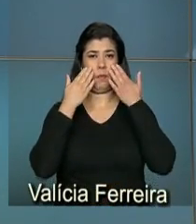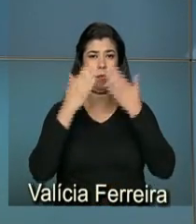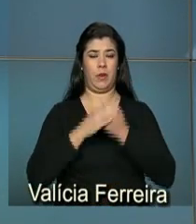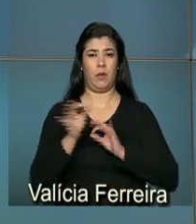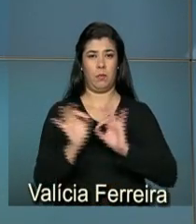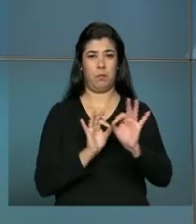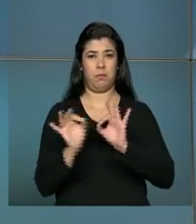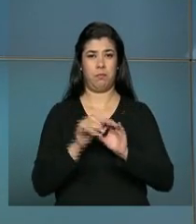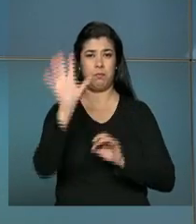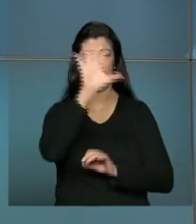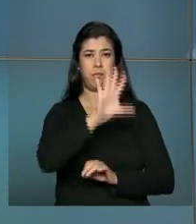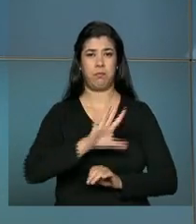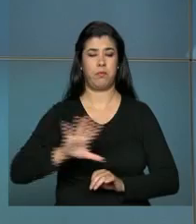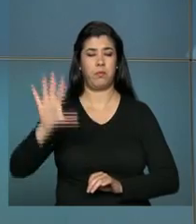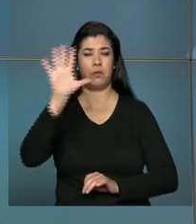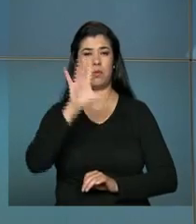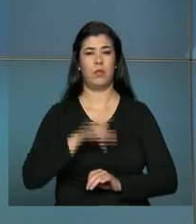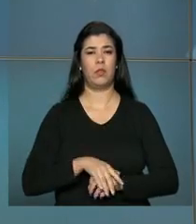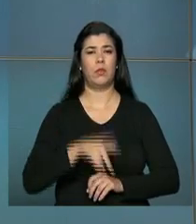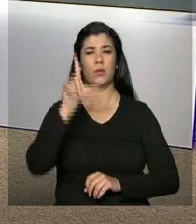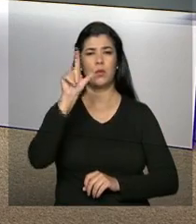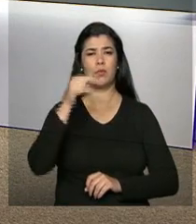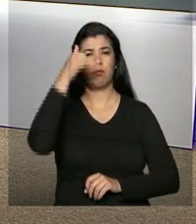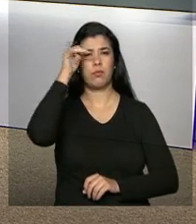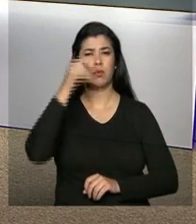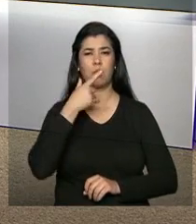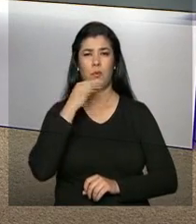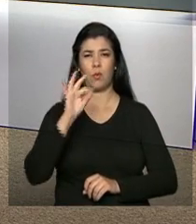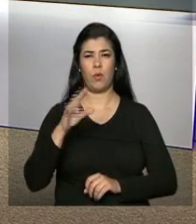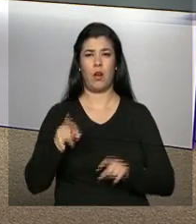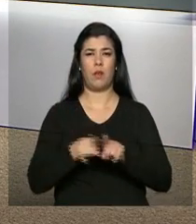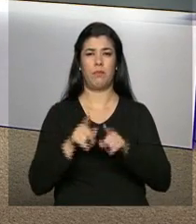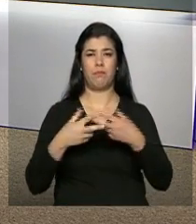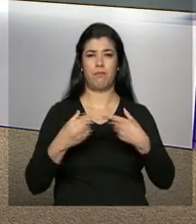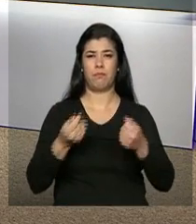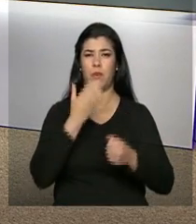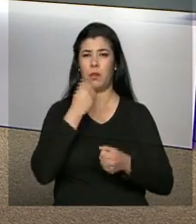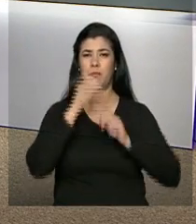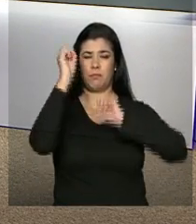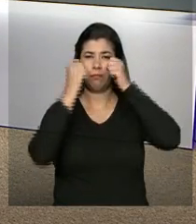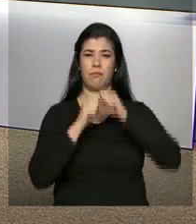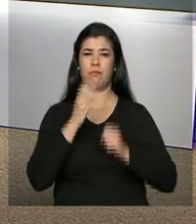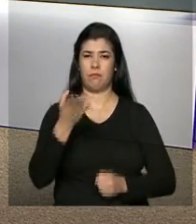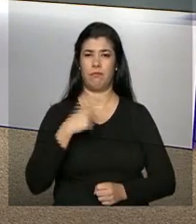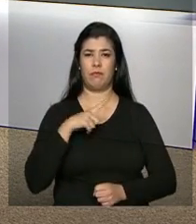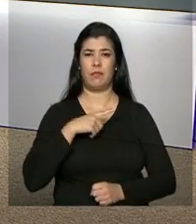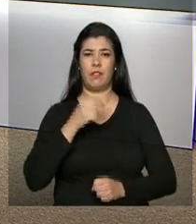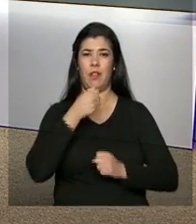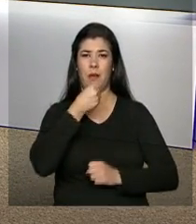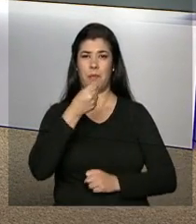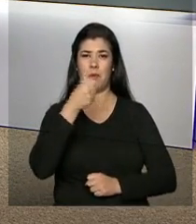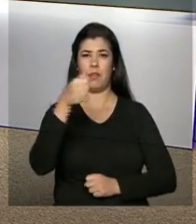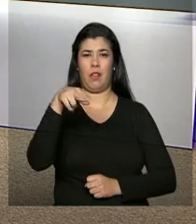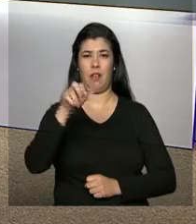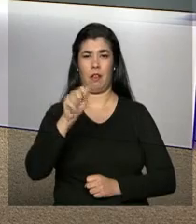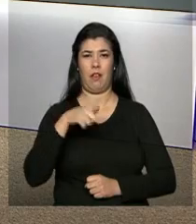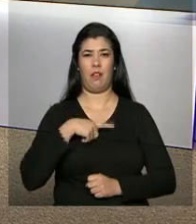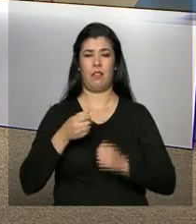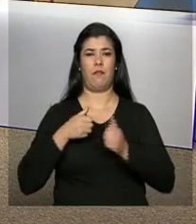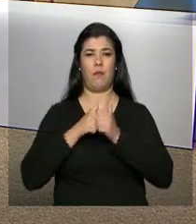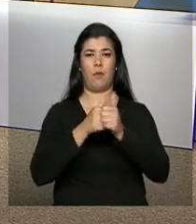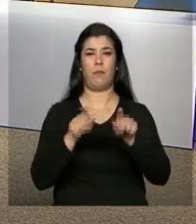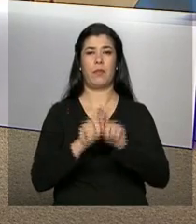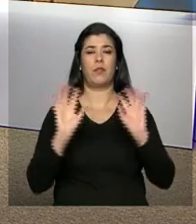Redução do Sódio em Alimentos Processados. Vamos saber mais? Vamos saber os detalhes com a repórter Ana Gabriela Salles, que vai